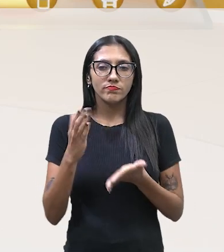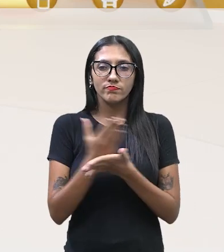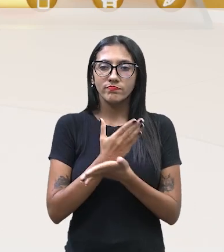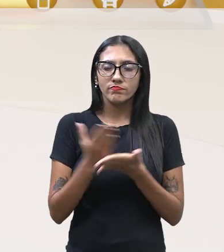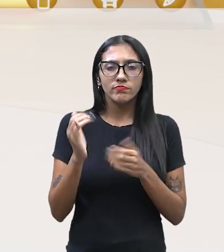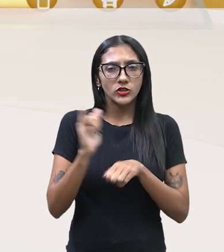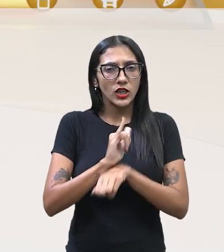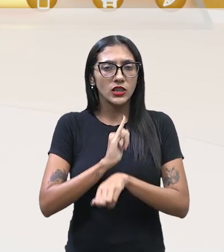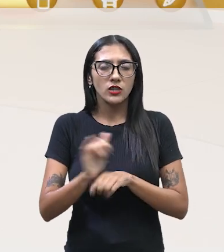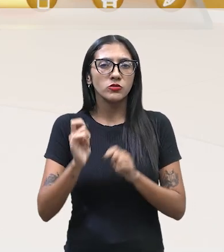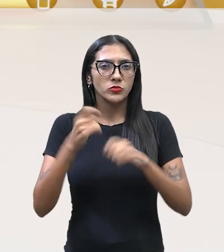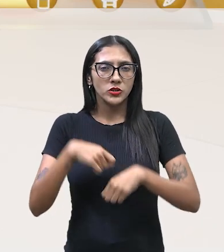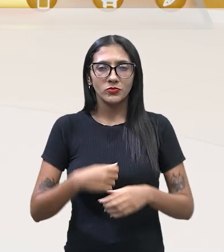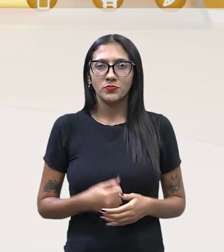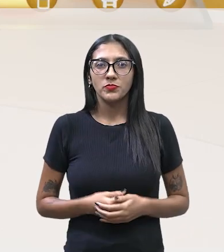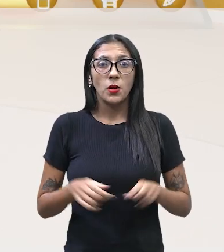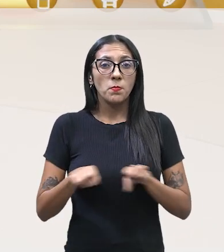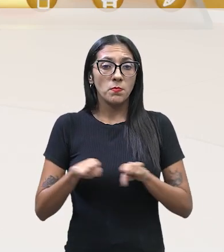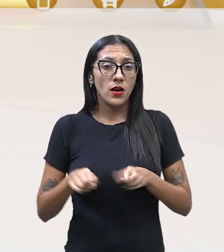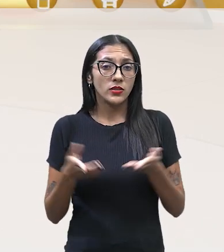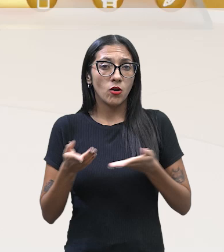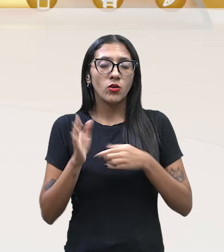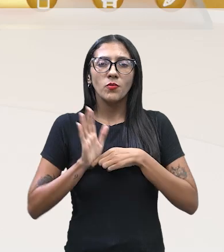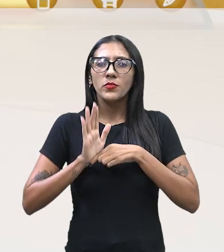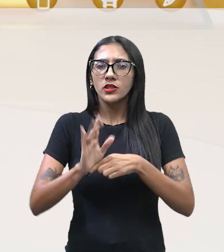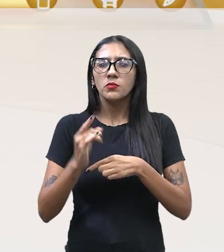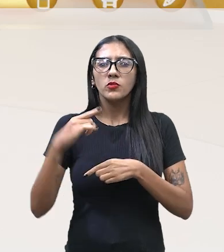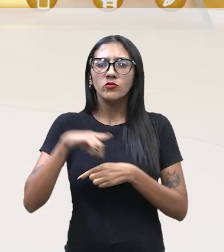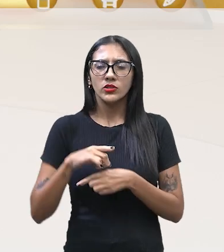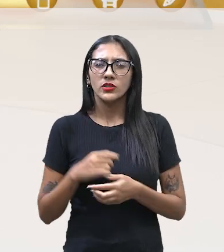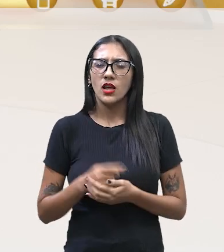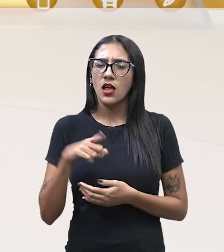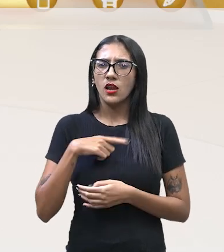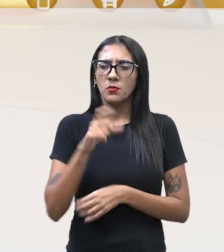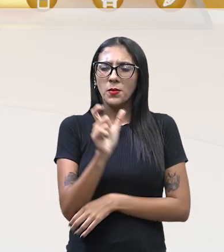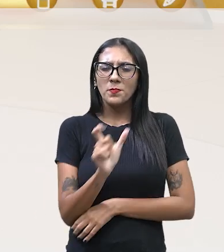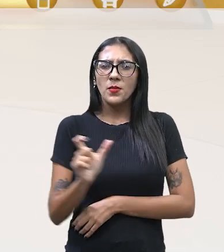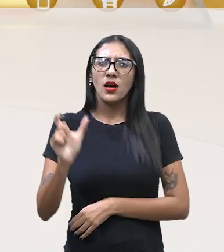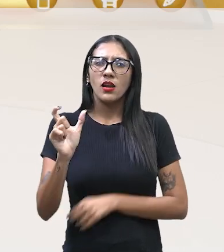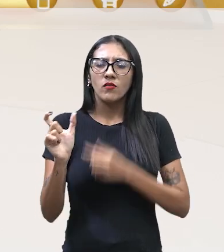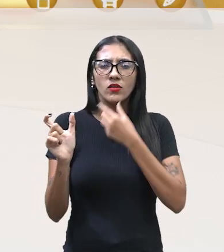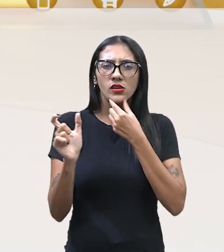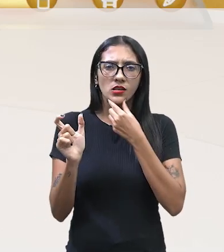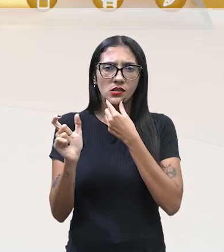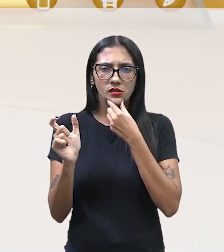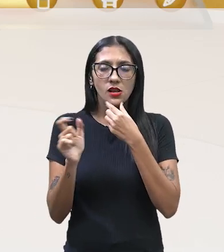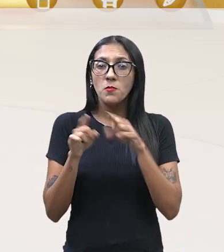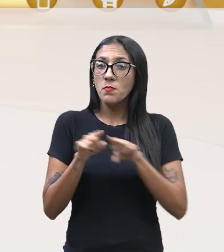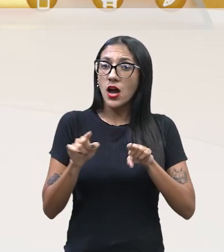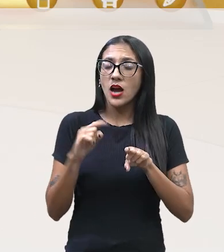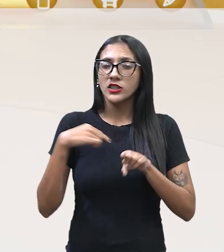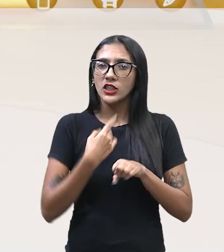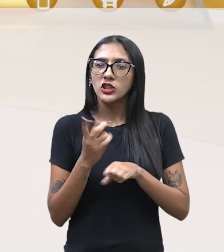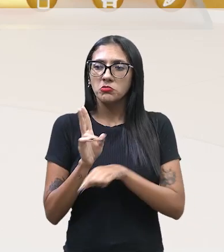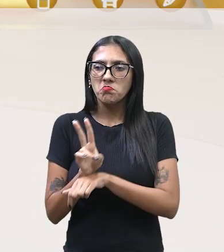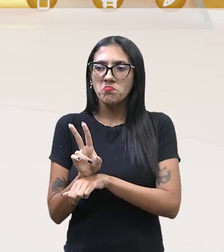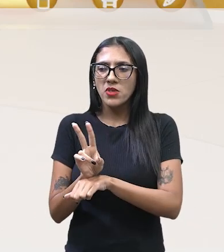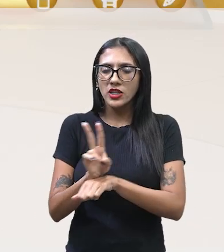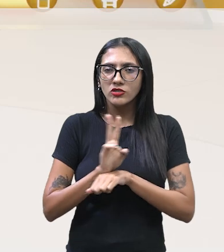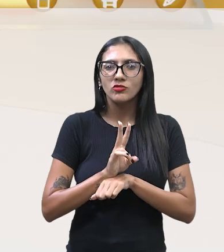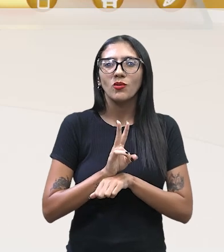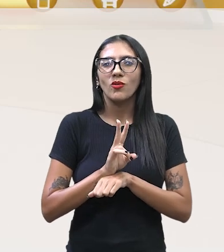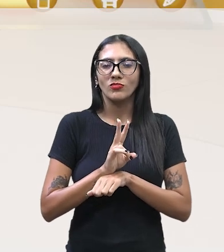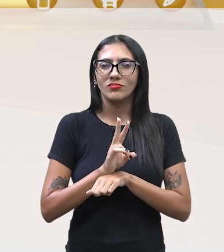vai agregar. Mas agora eu vou mostrar a definição dessa palavrinha em inglês, porque ela é uma palavra que nós importamos na língua inglesa porque não tem uma palavra